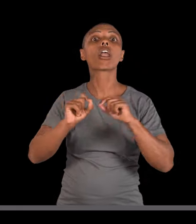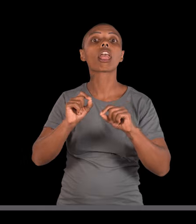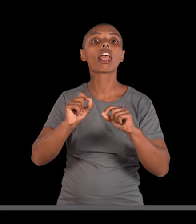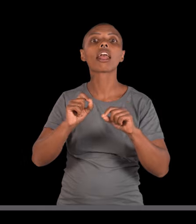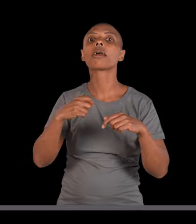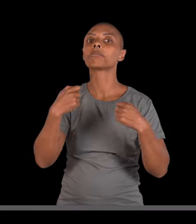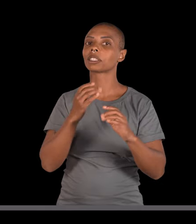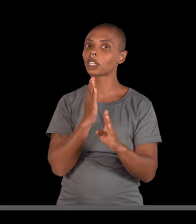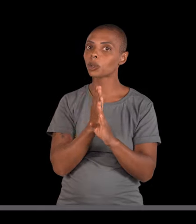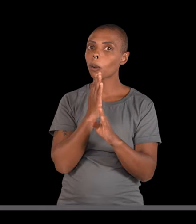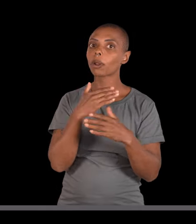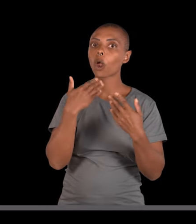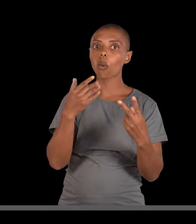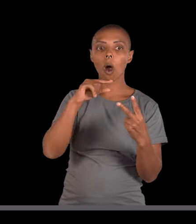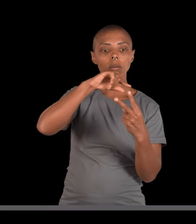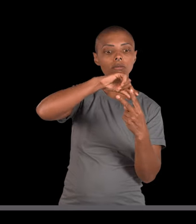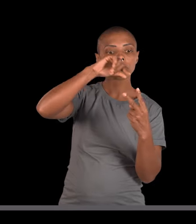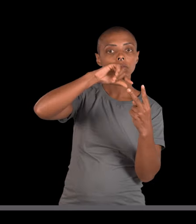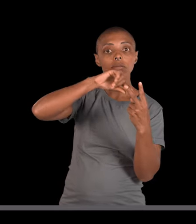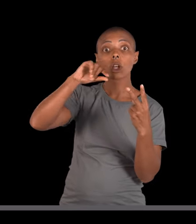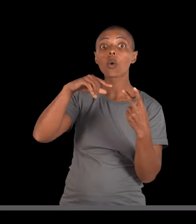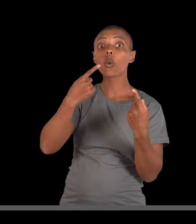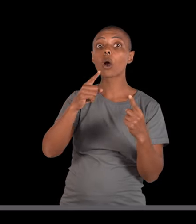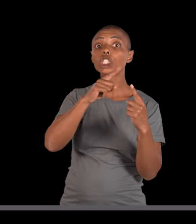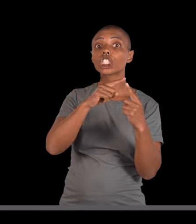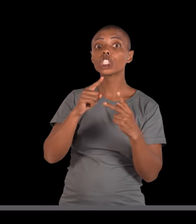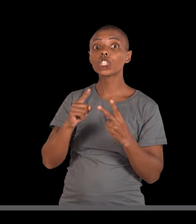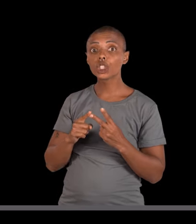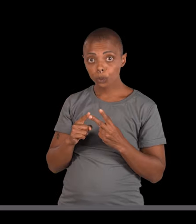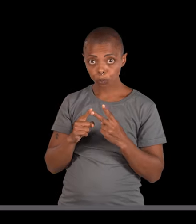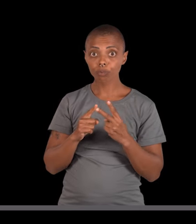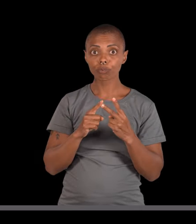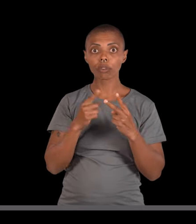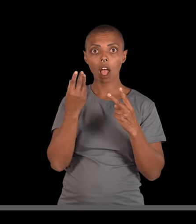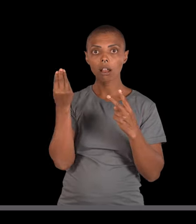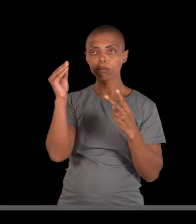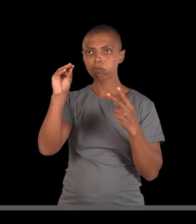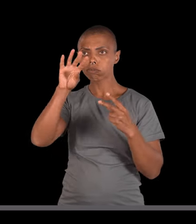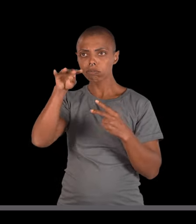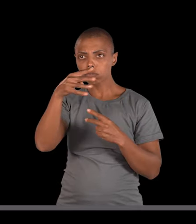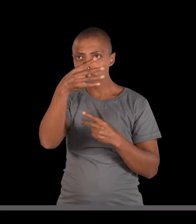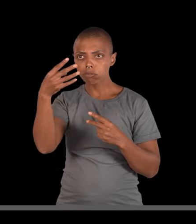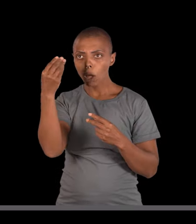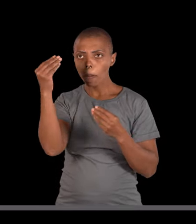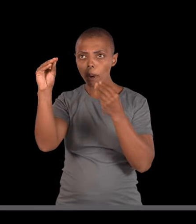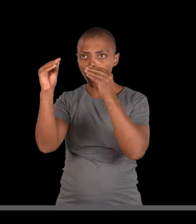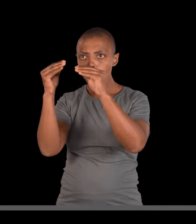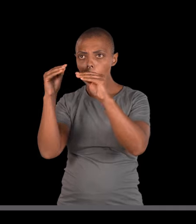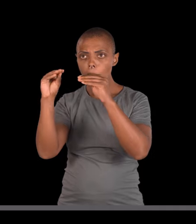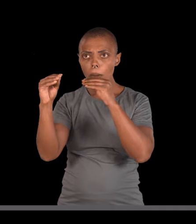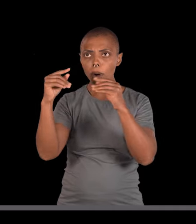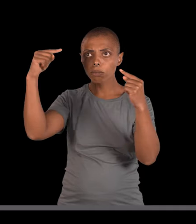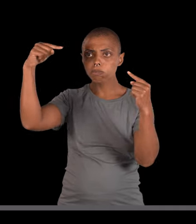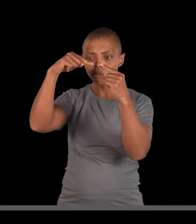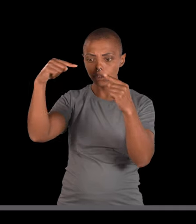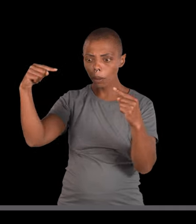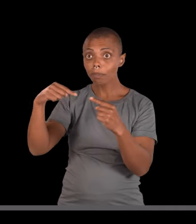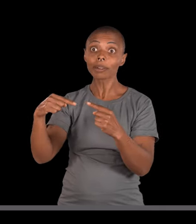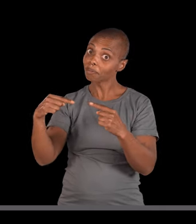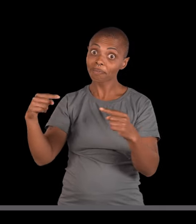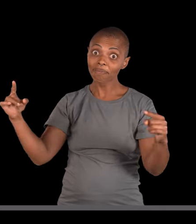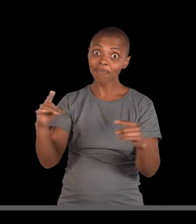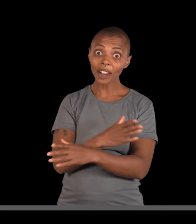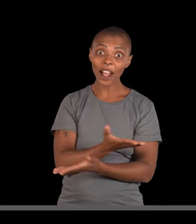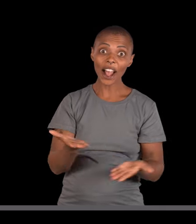perguntar probabilidade, o você faz? Descobre os tipos de gametas produzidos pelo casal, joga eles no quadro de